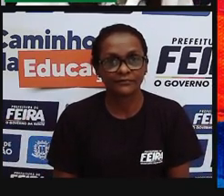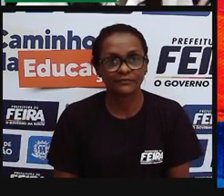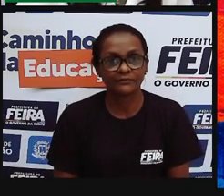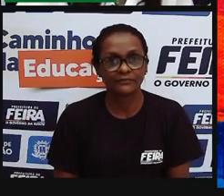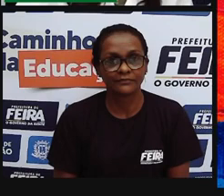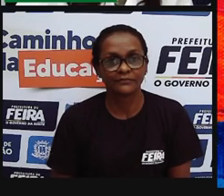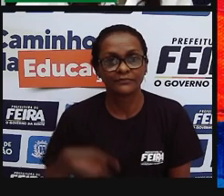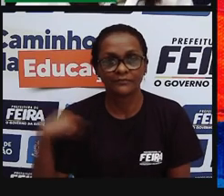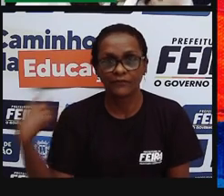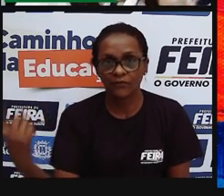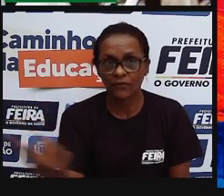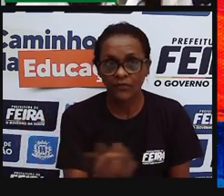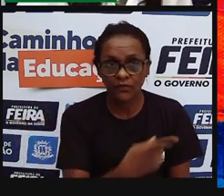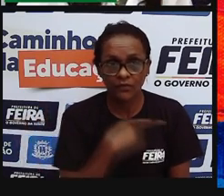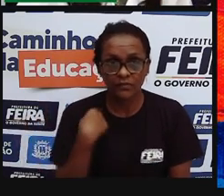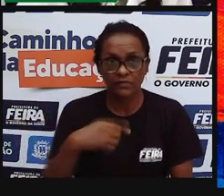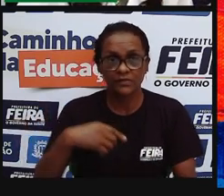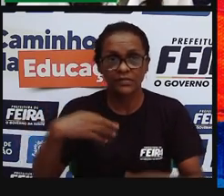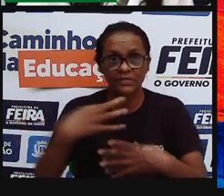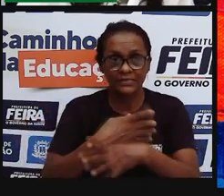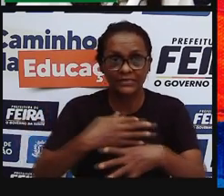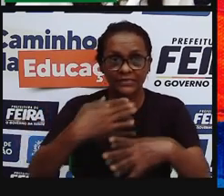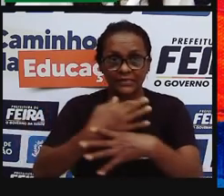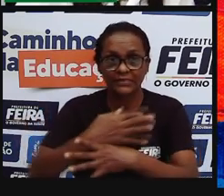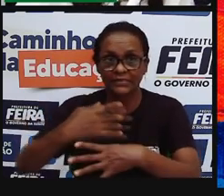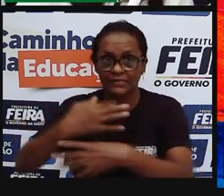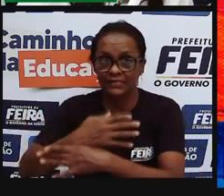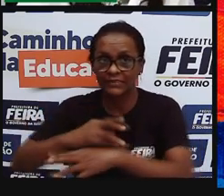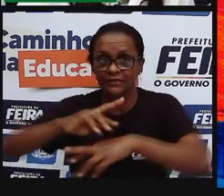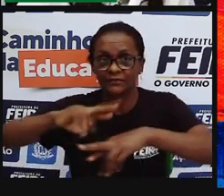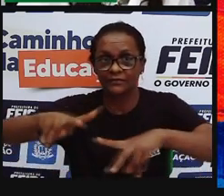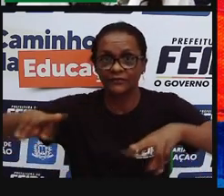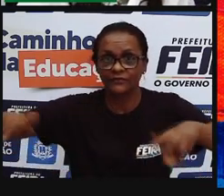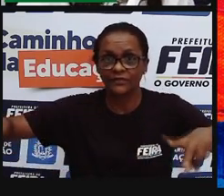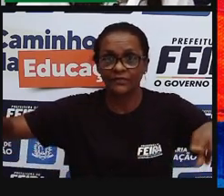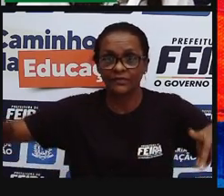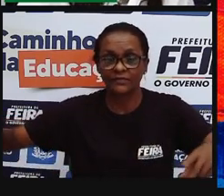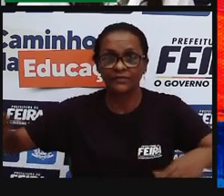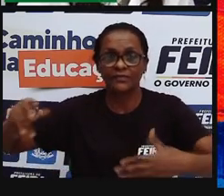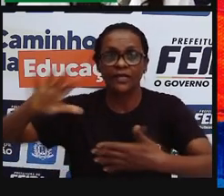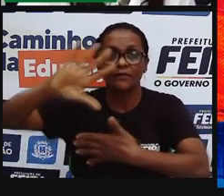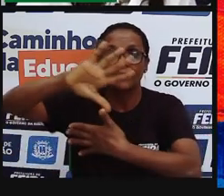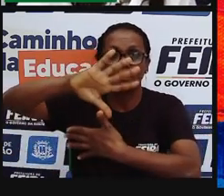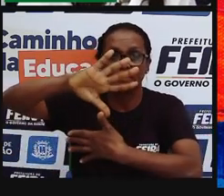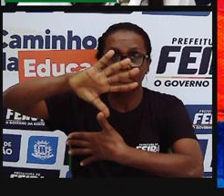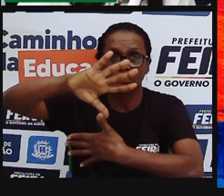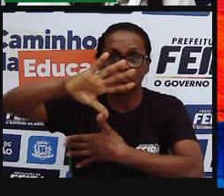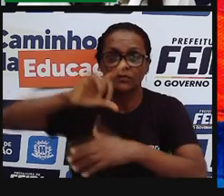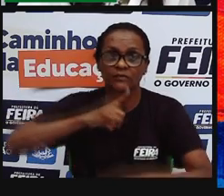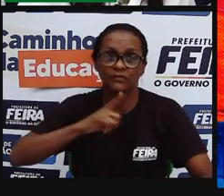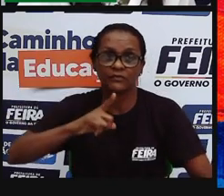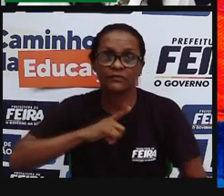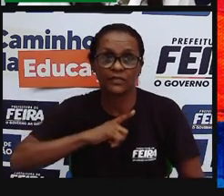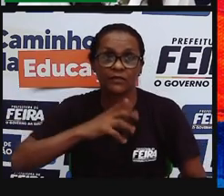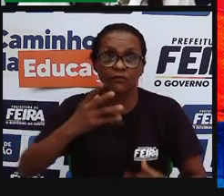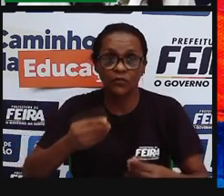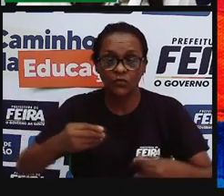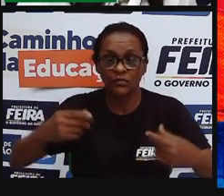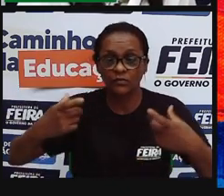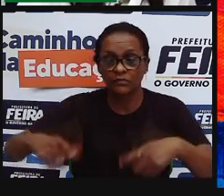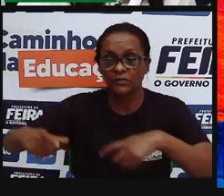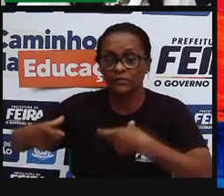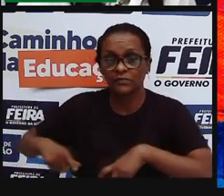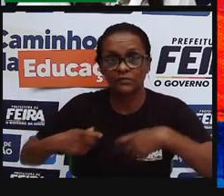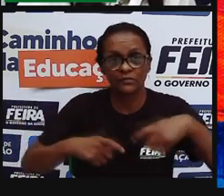cidades, né, a nossa urbanização, é muito no litoral, e isso impactou profundamente essa região,